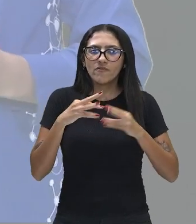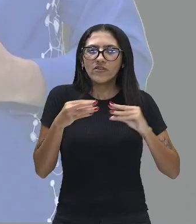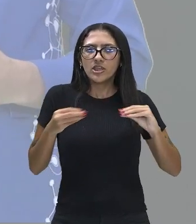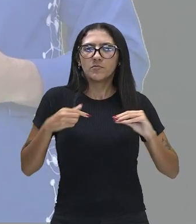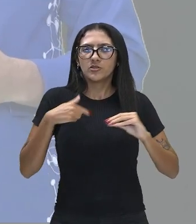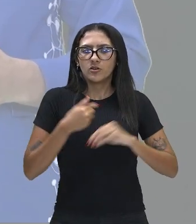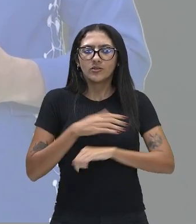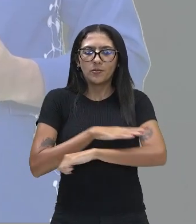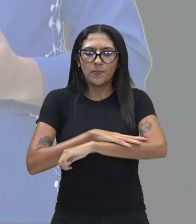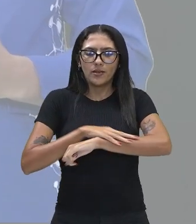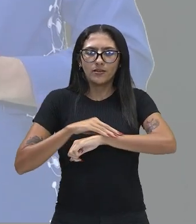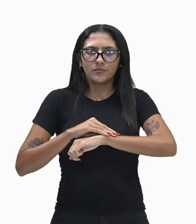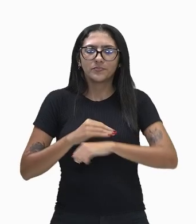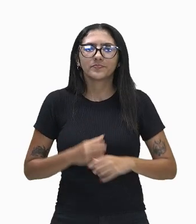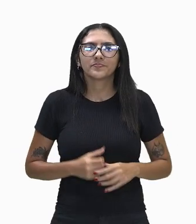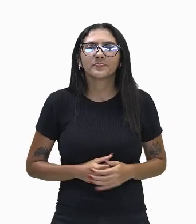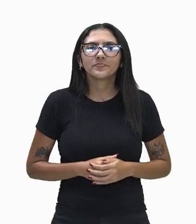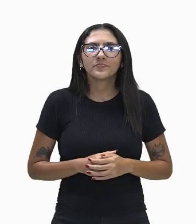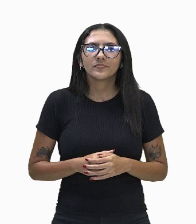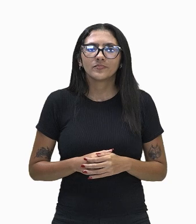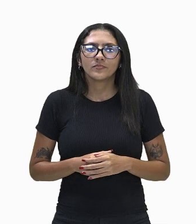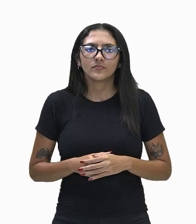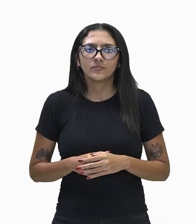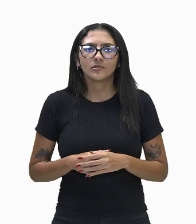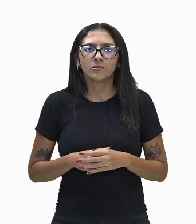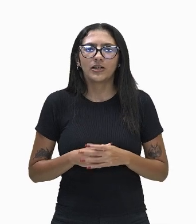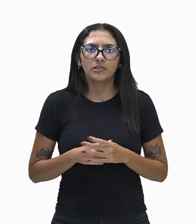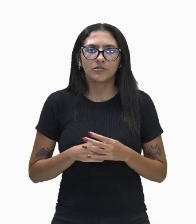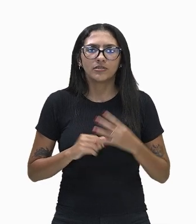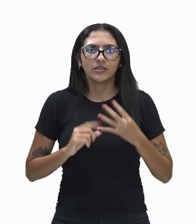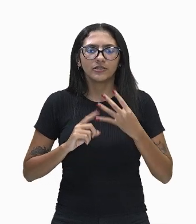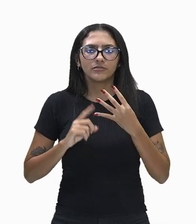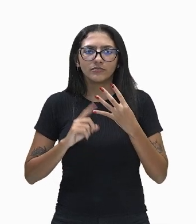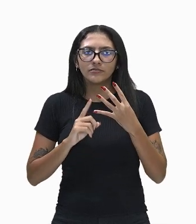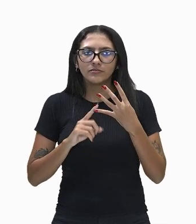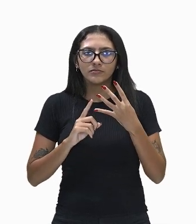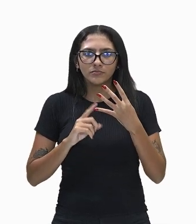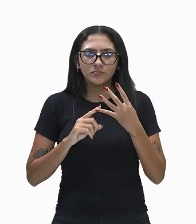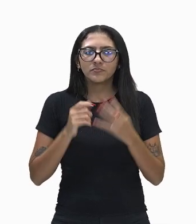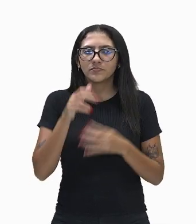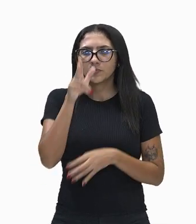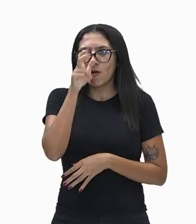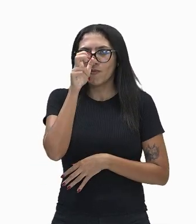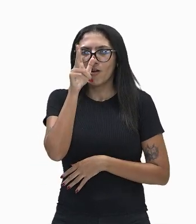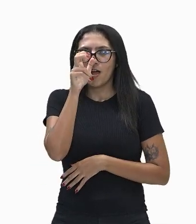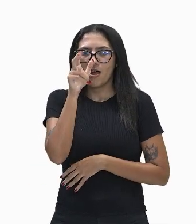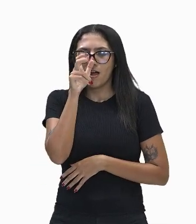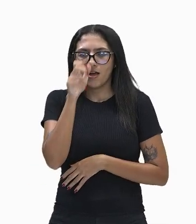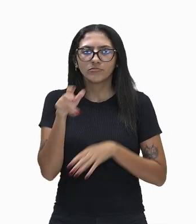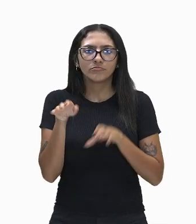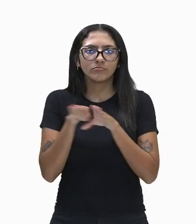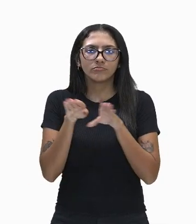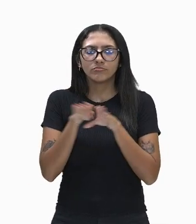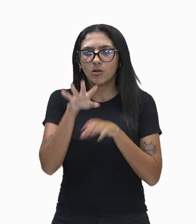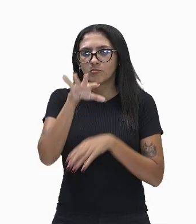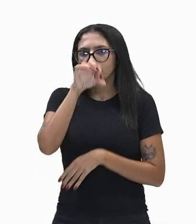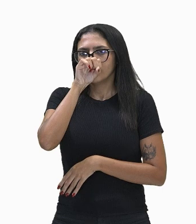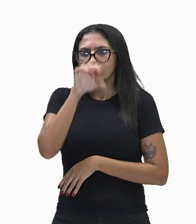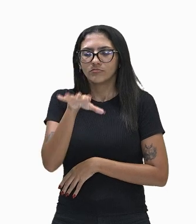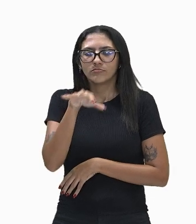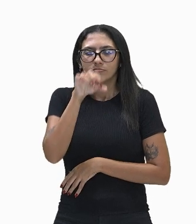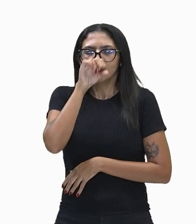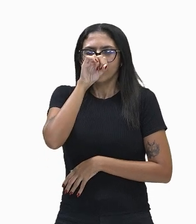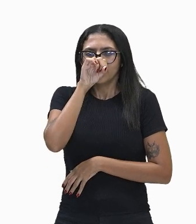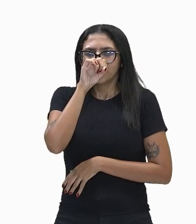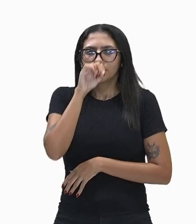E vamos lá ao próximo sentido, agora vamos falar sobre o olfato. O olfato, ele é o sentido do cheiro e ele é